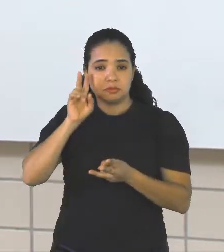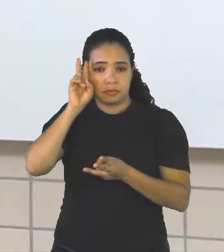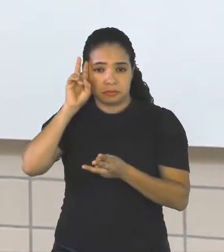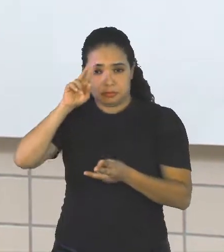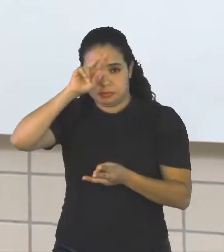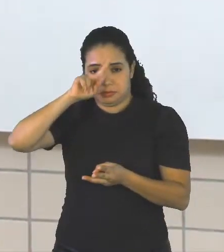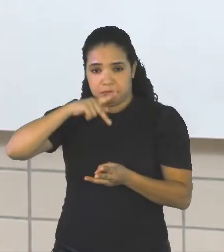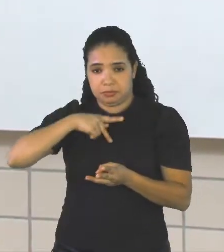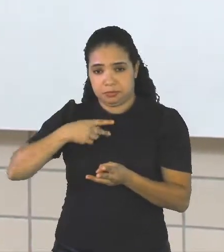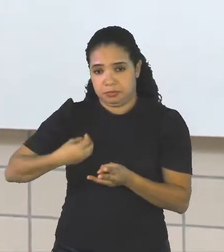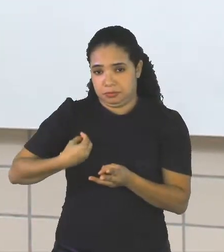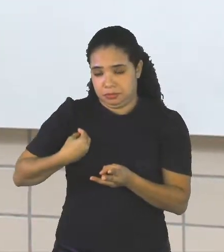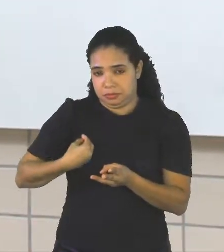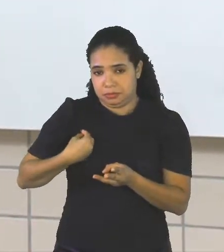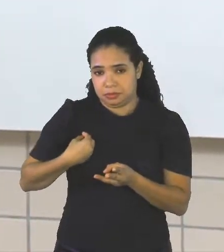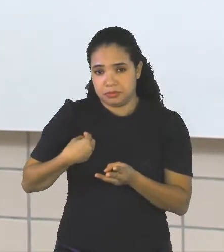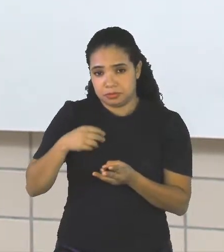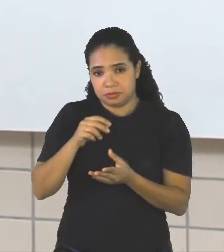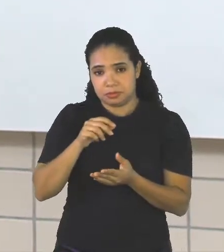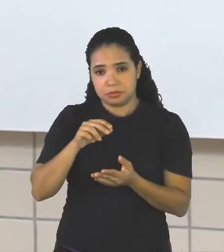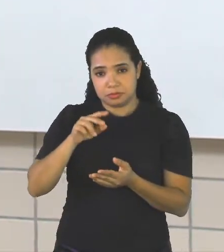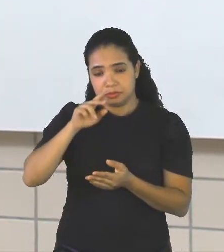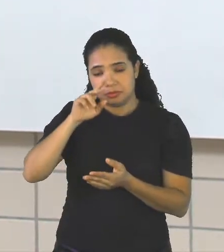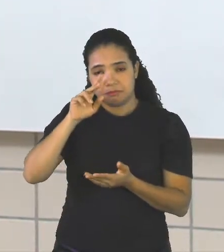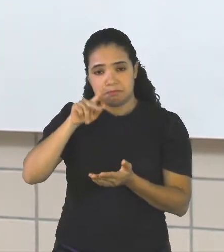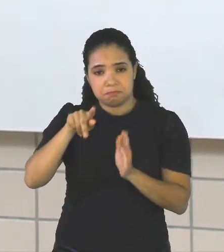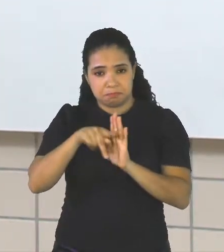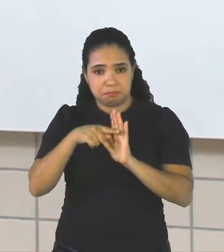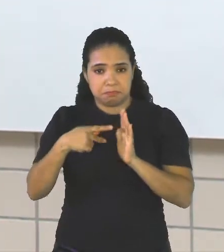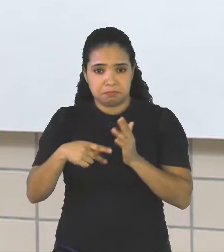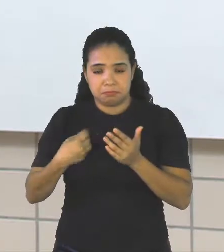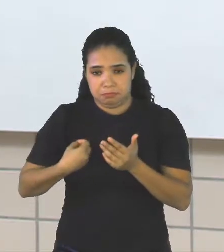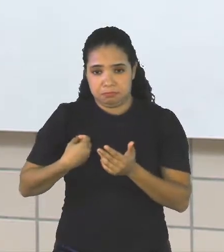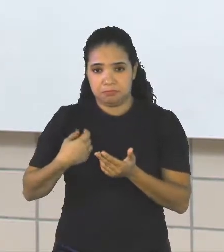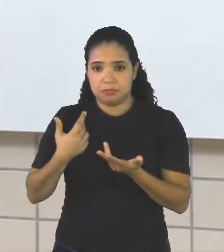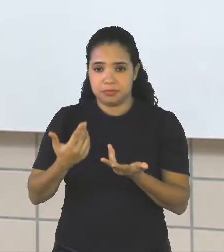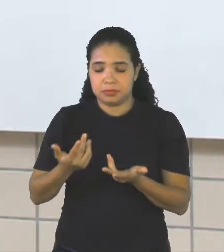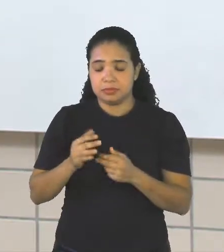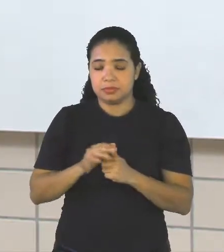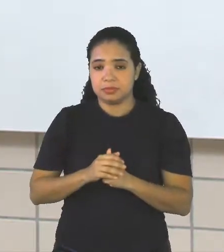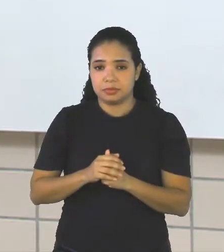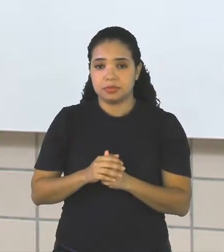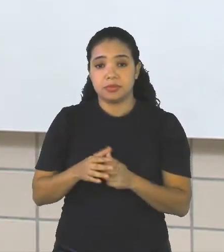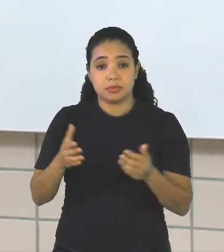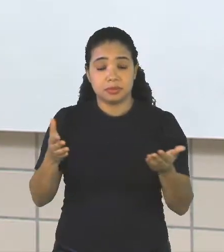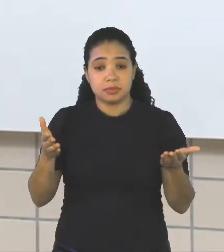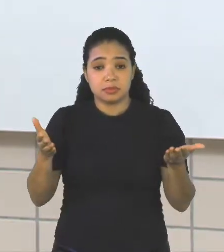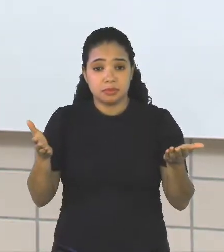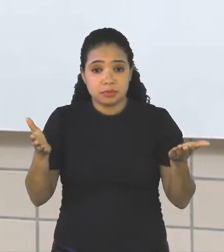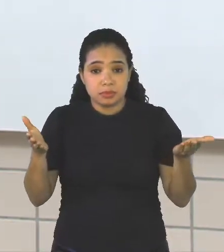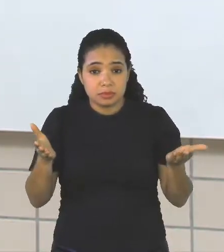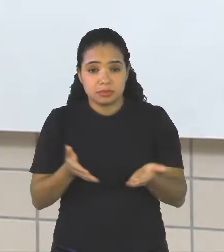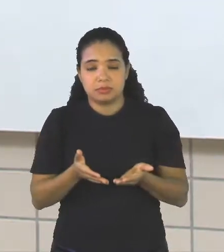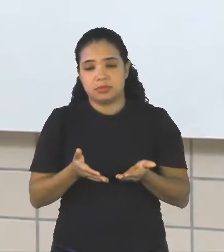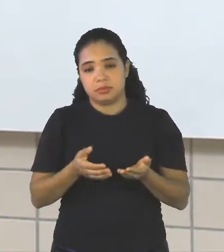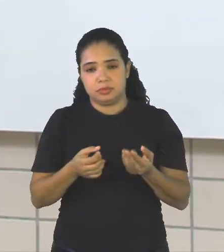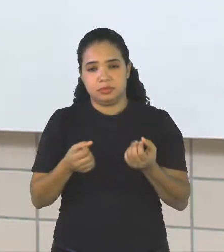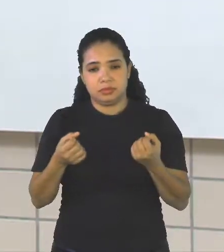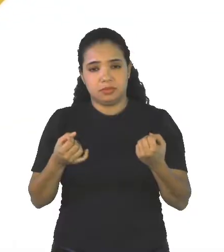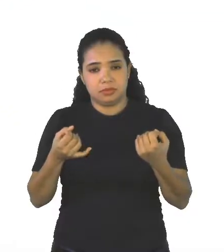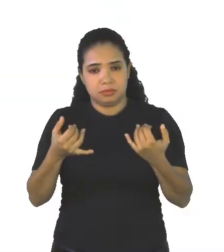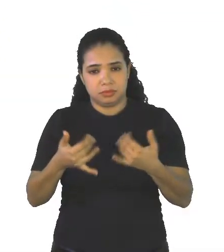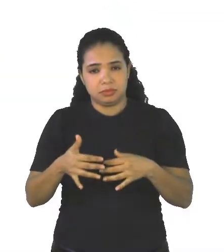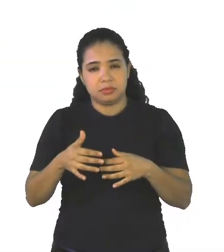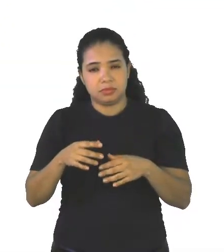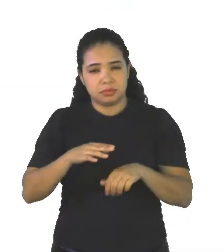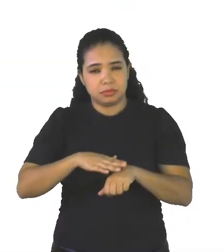autobiográfico também E hoje aqui a gente vai, certo? Elencar muito